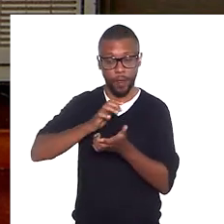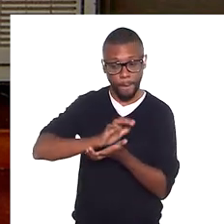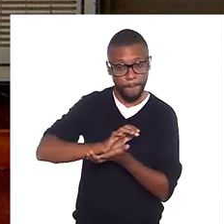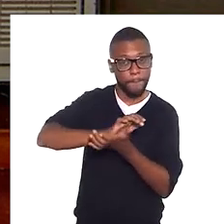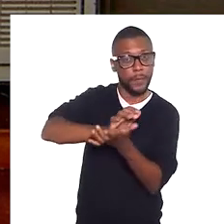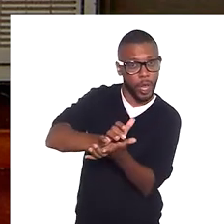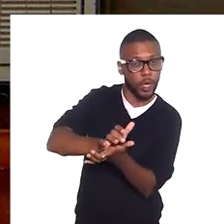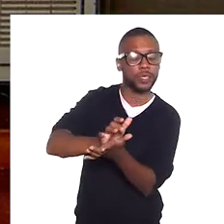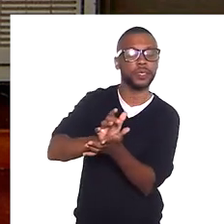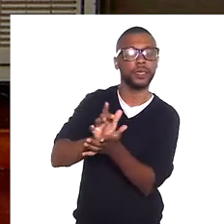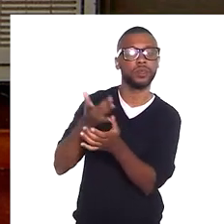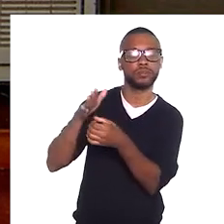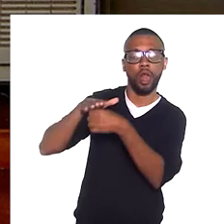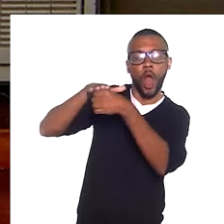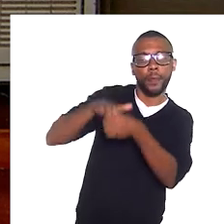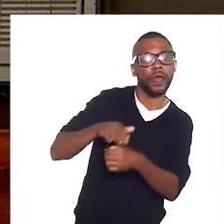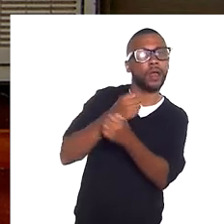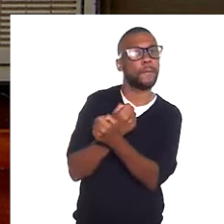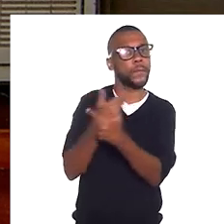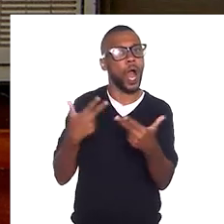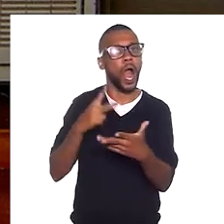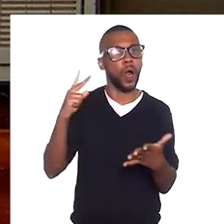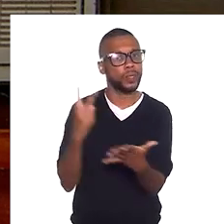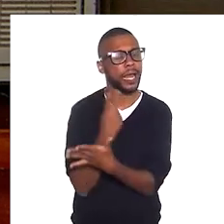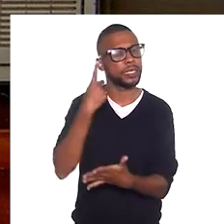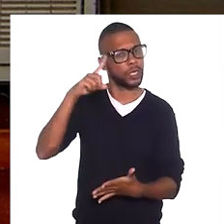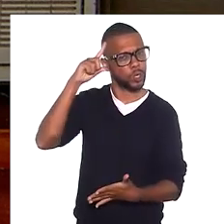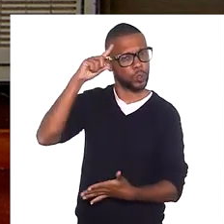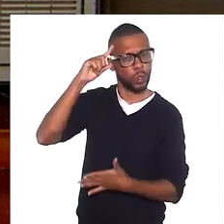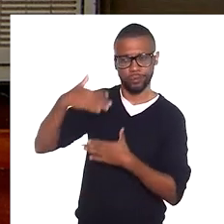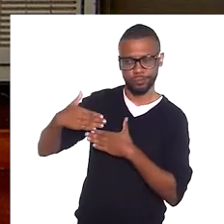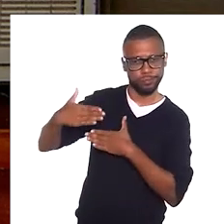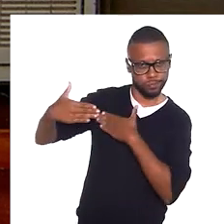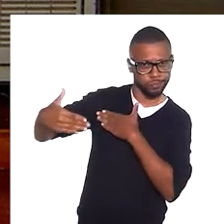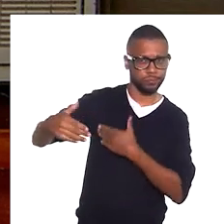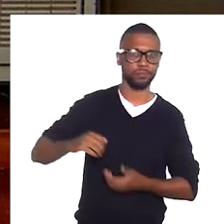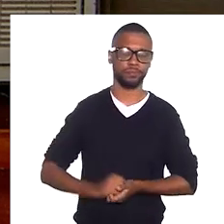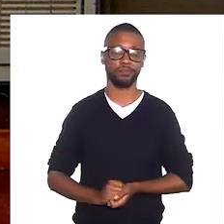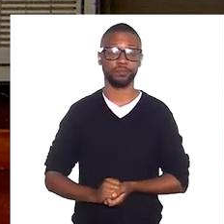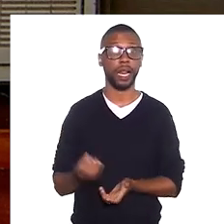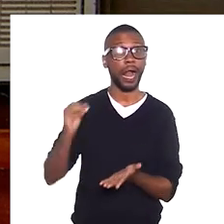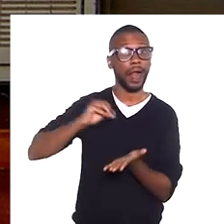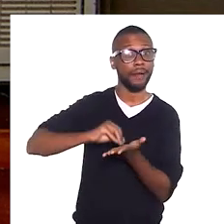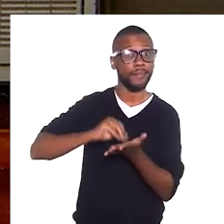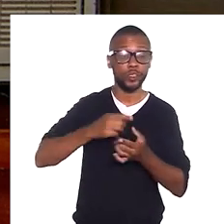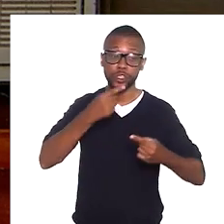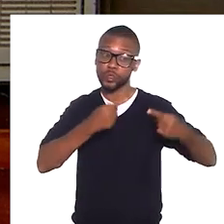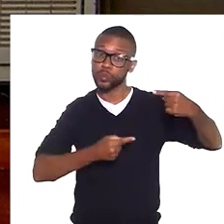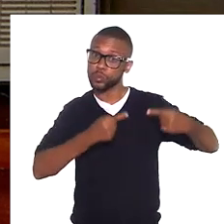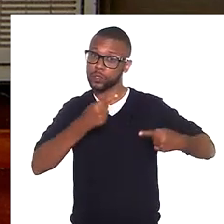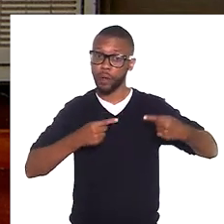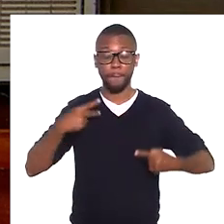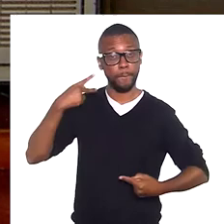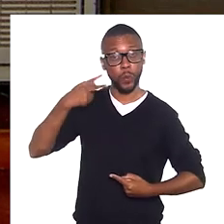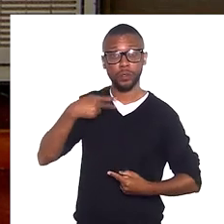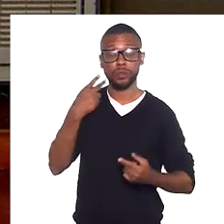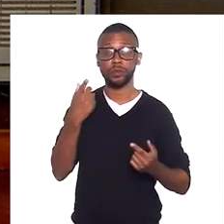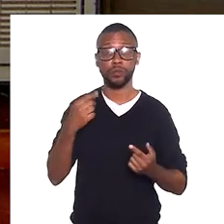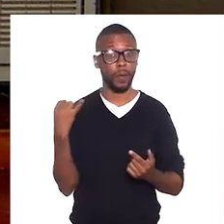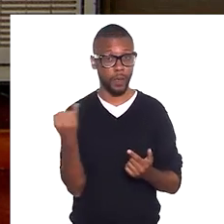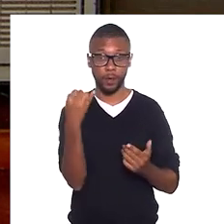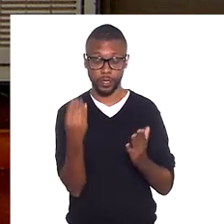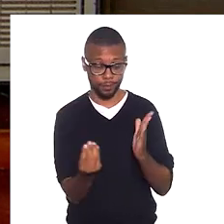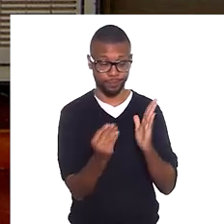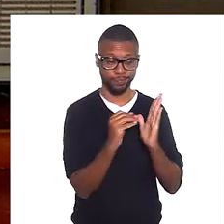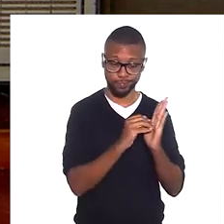existe e a discriminação racial acontece com frequência. A falta de discussões políticas sobre a importância do